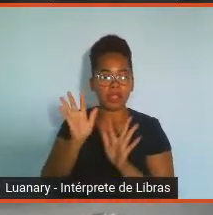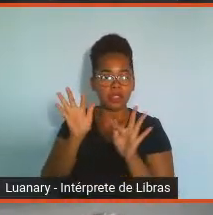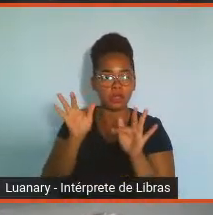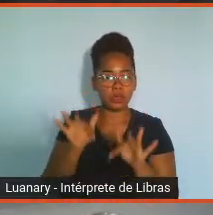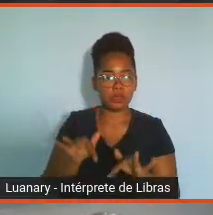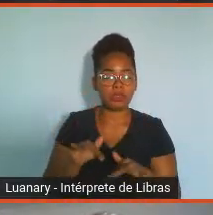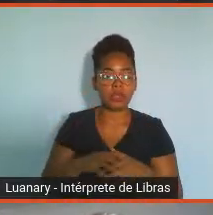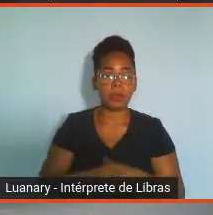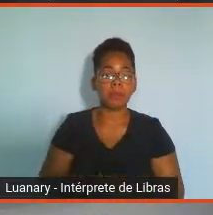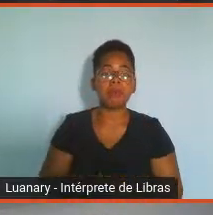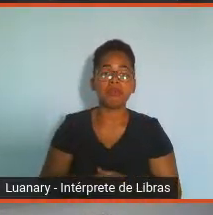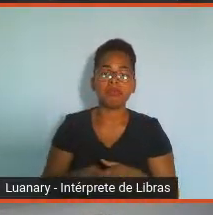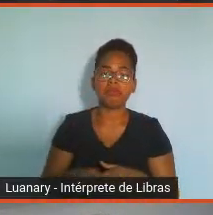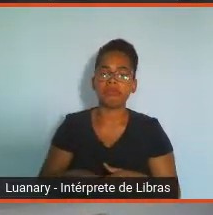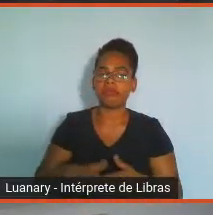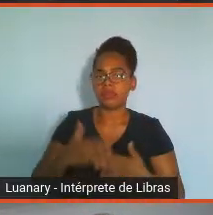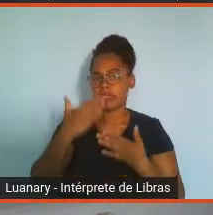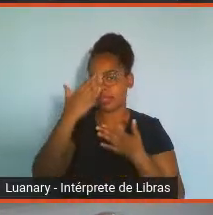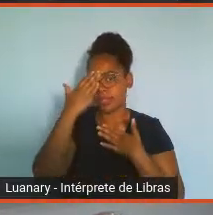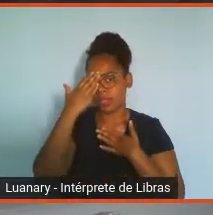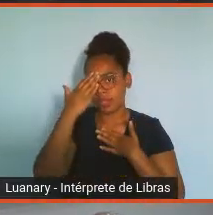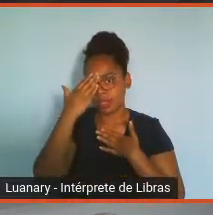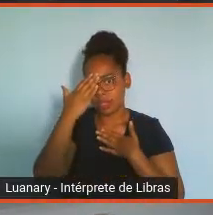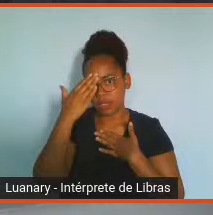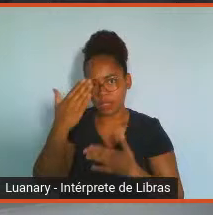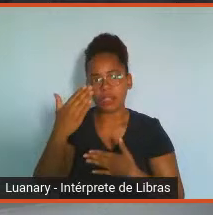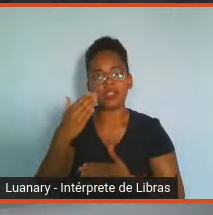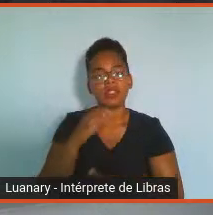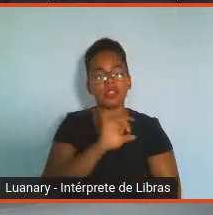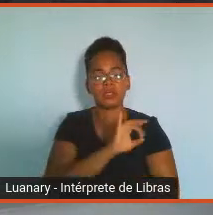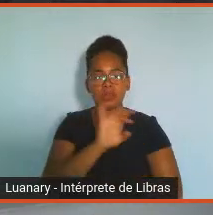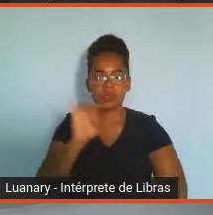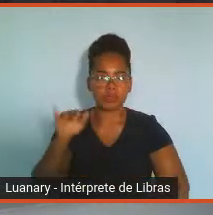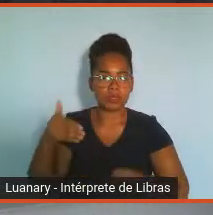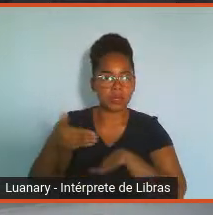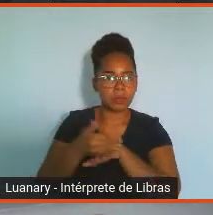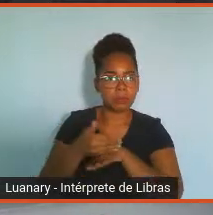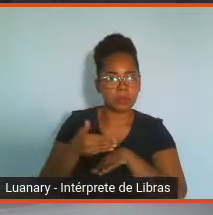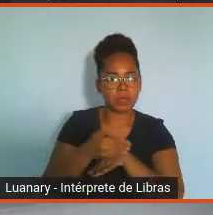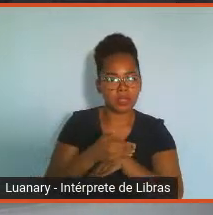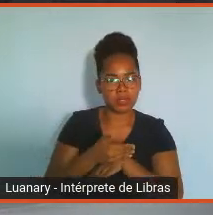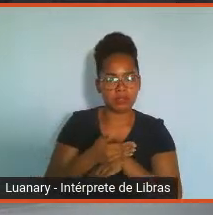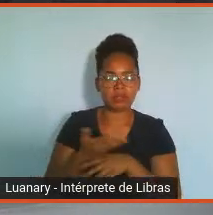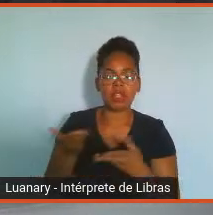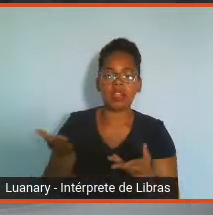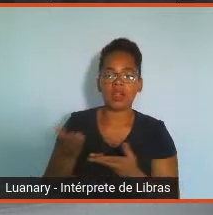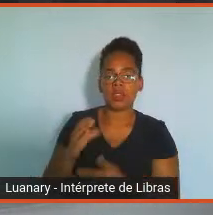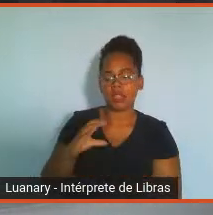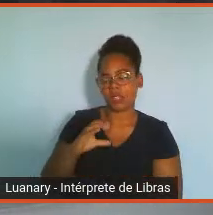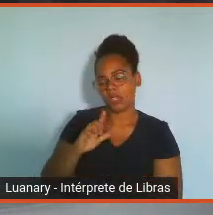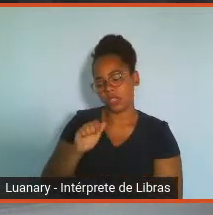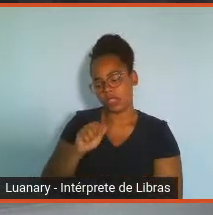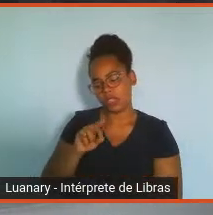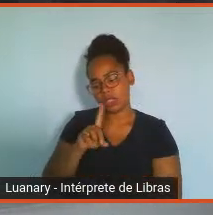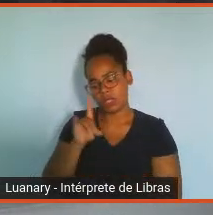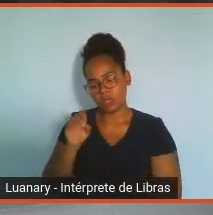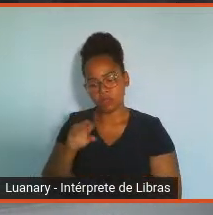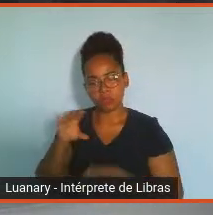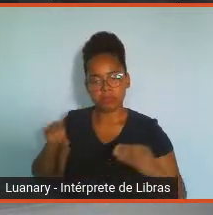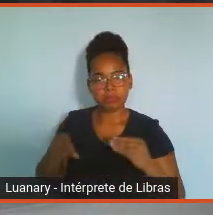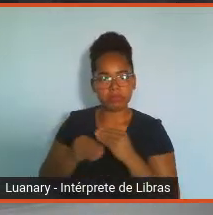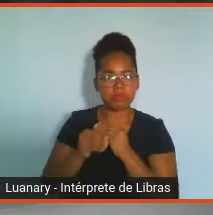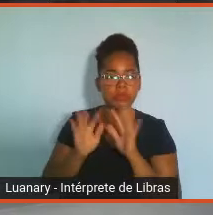agradecer a todos a participação, o Cláudio vai ter uma fala finalizando aqui, eu quero agradecer a todos